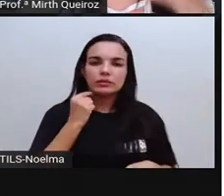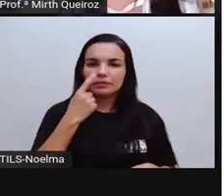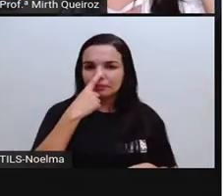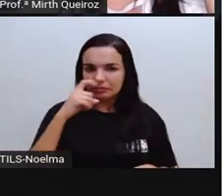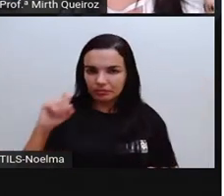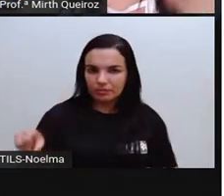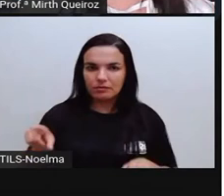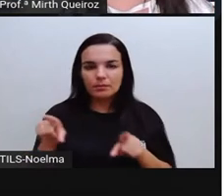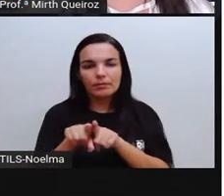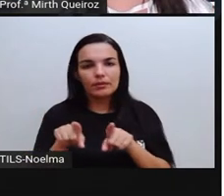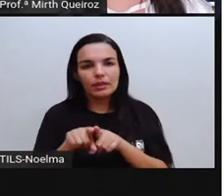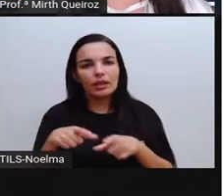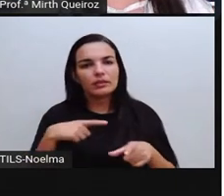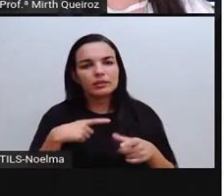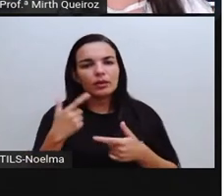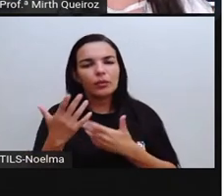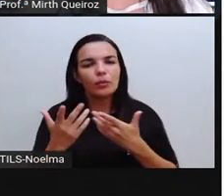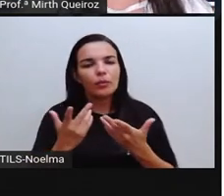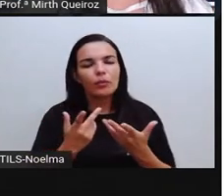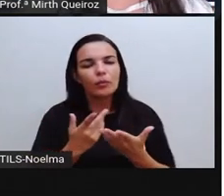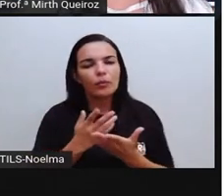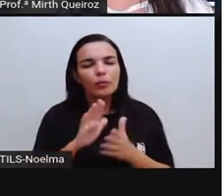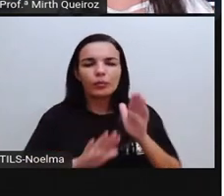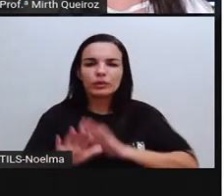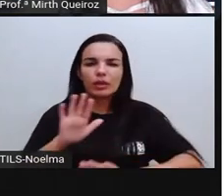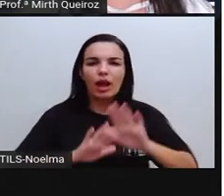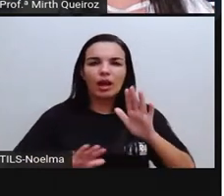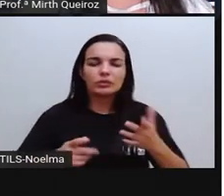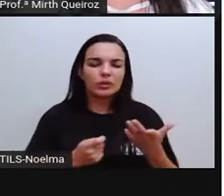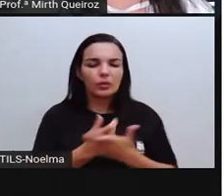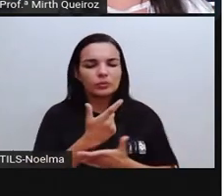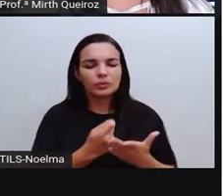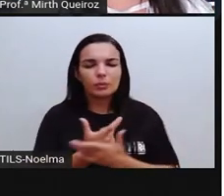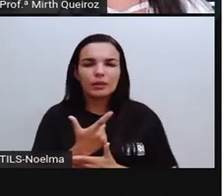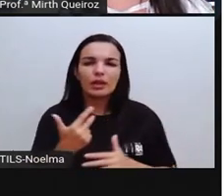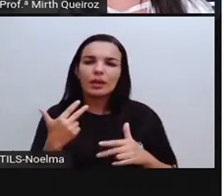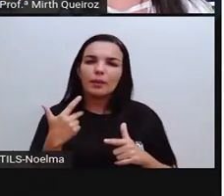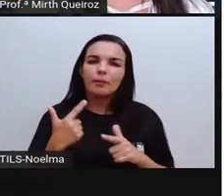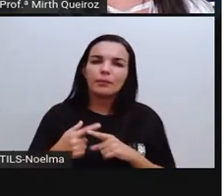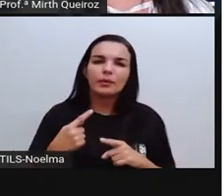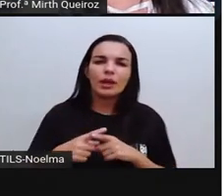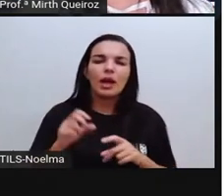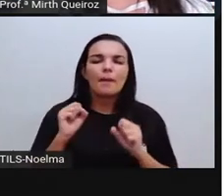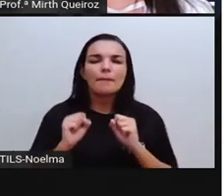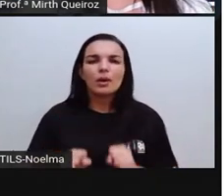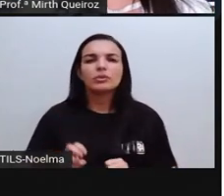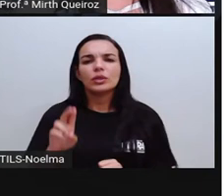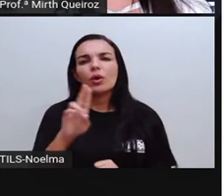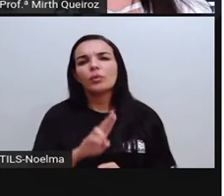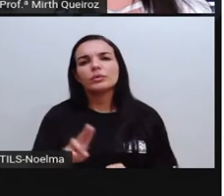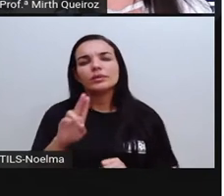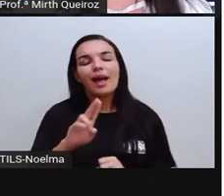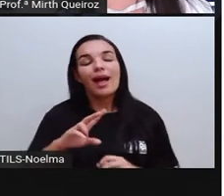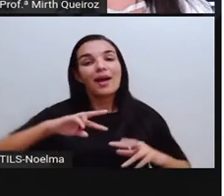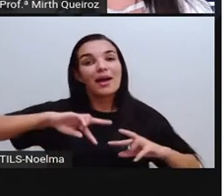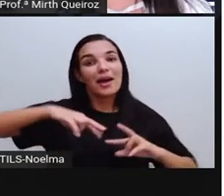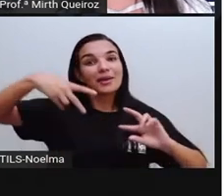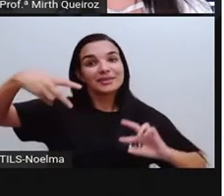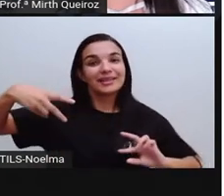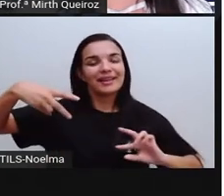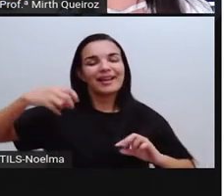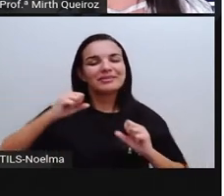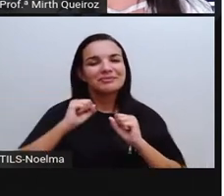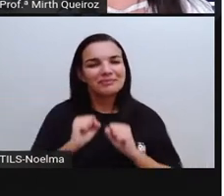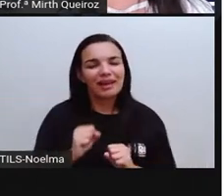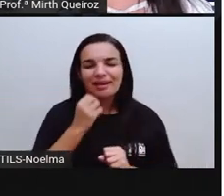relação ao consumo, né? Preferir utilizar aqueles materiais que podem ser reciclados, né? Os materiais